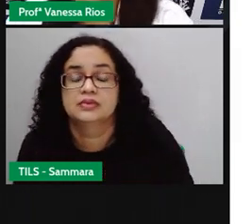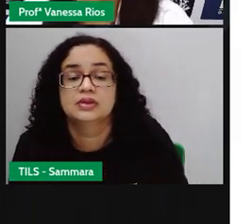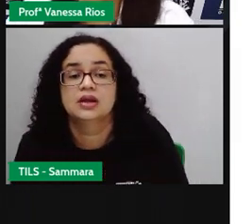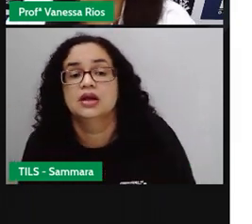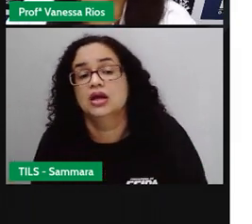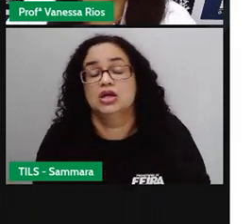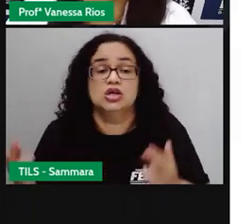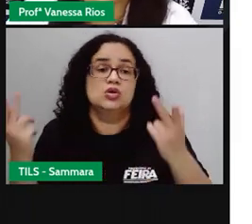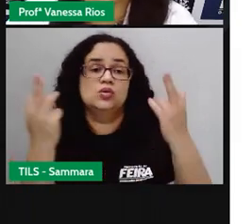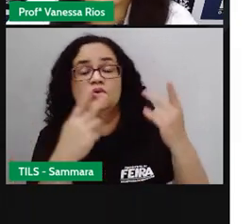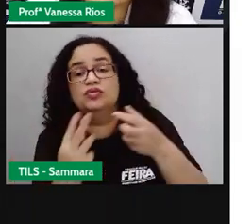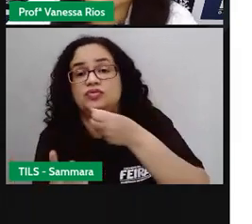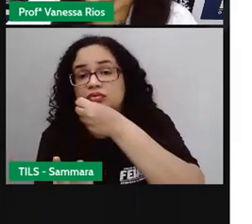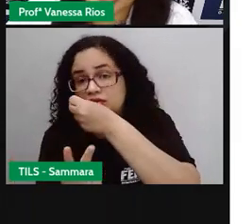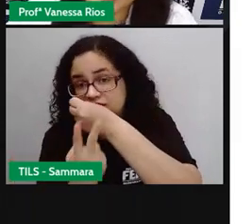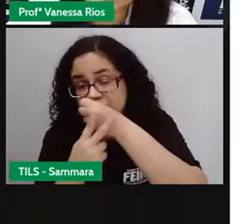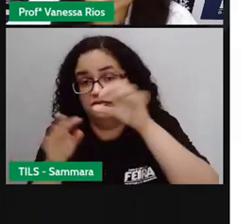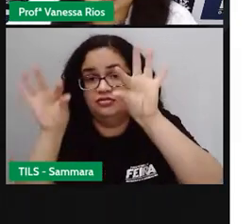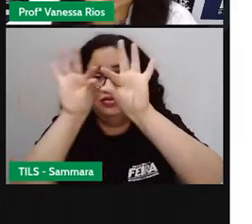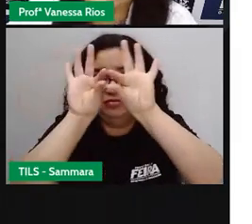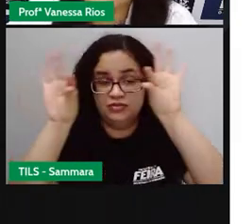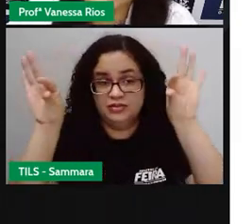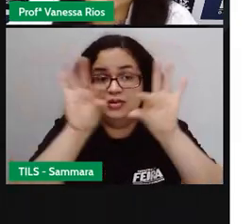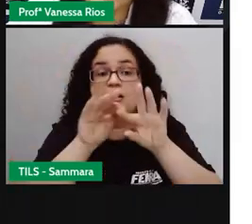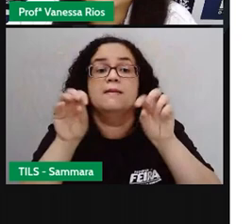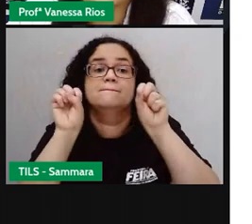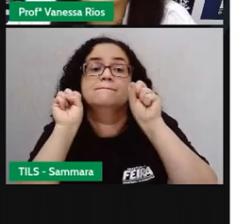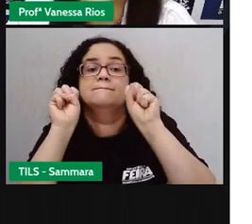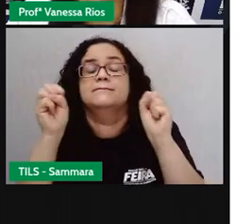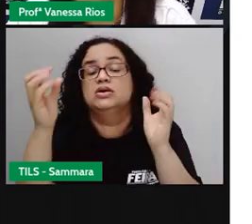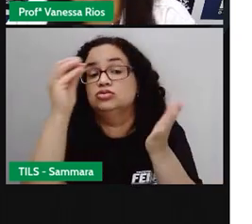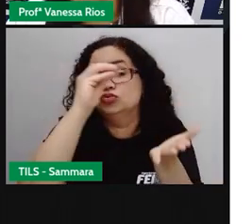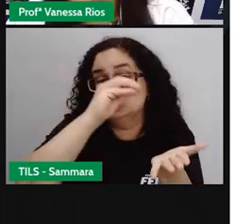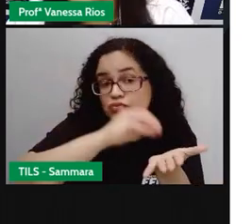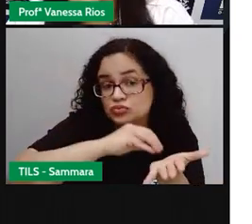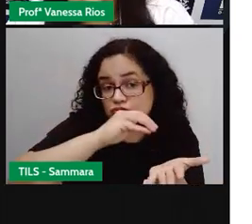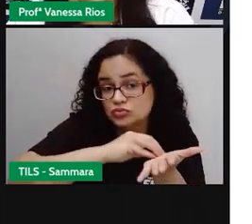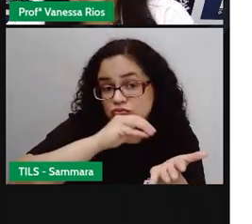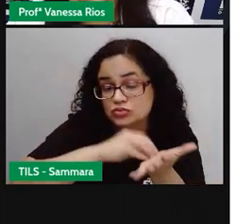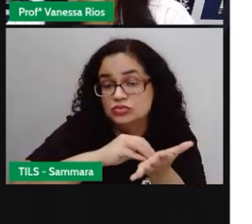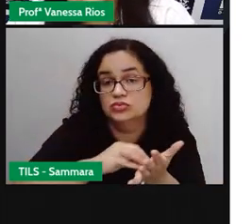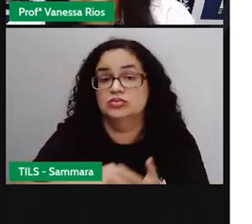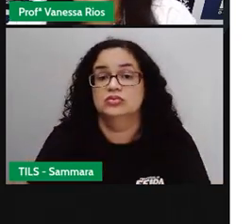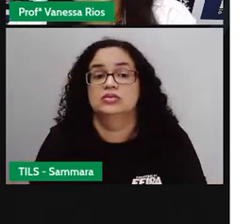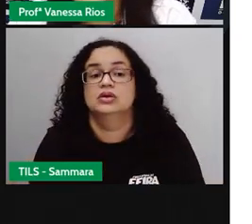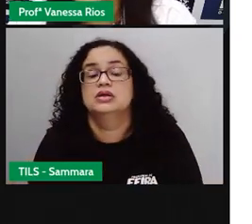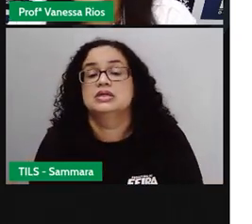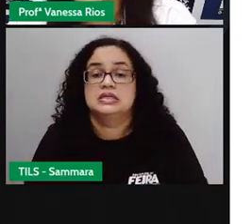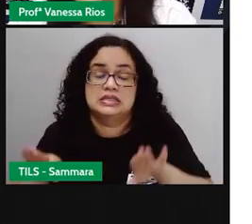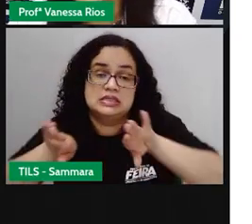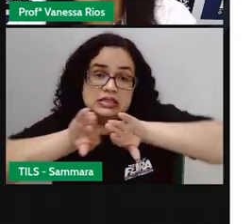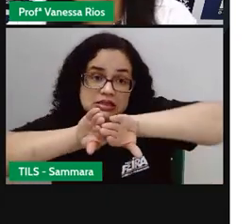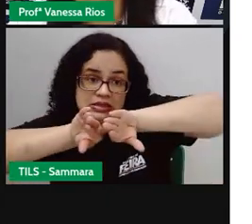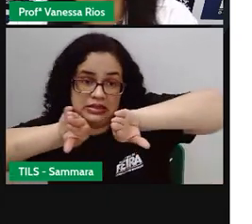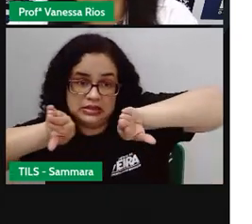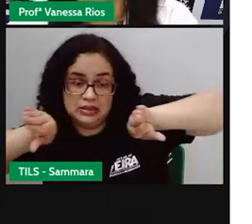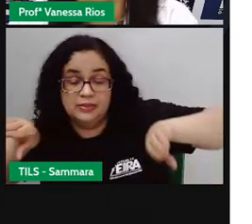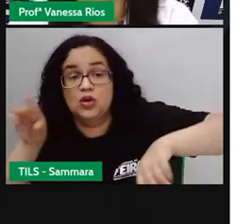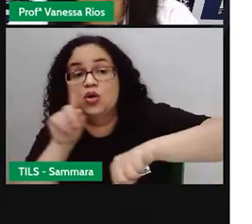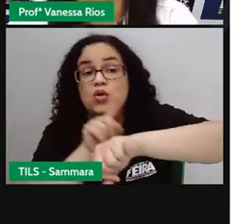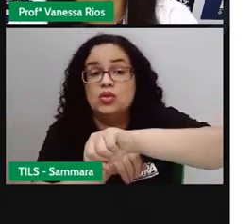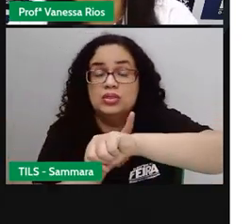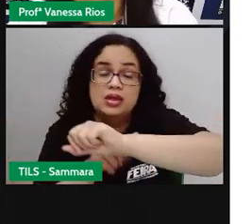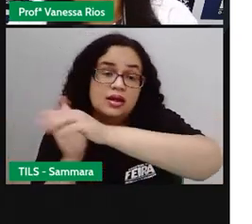aí os mesmos verbos aí das frases a gente vai enquadrar nessa tabela separando aí o